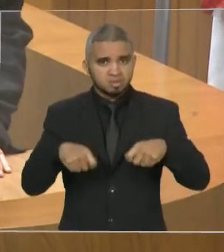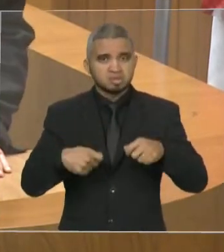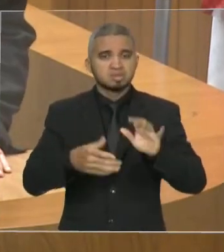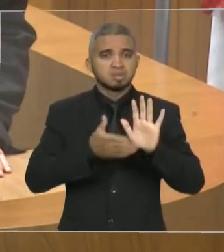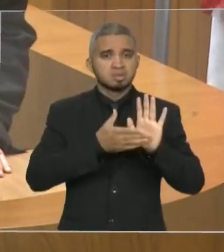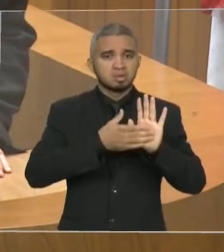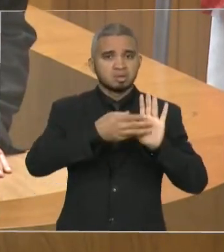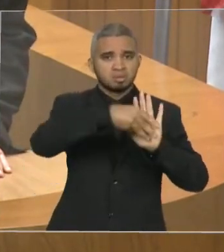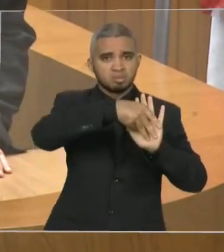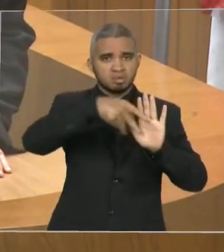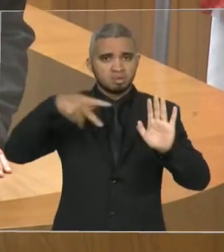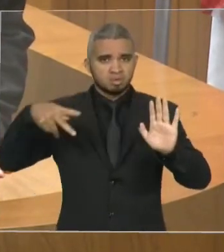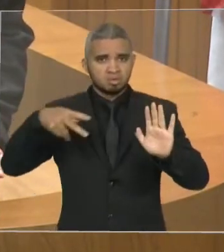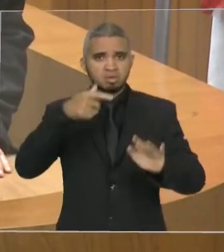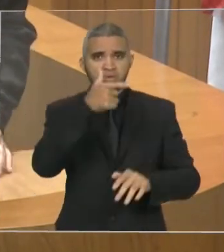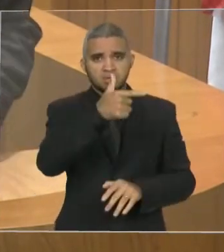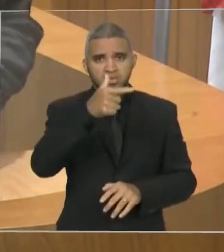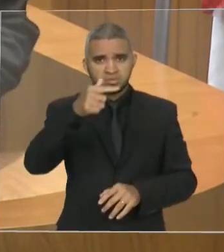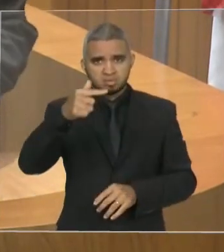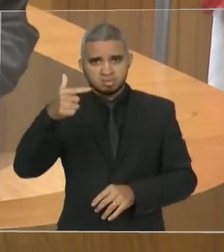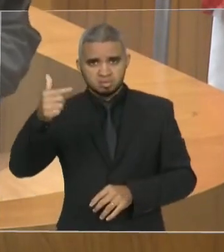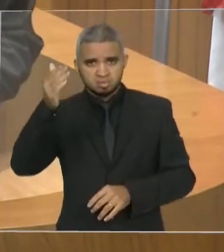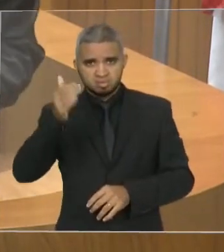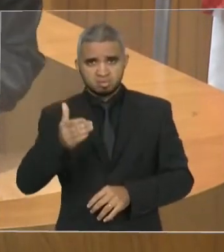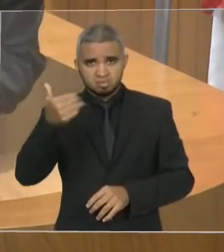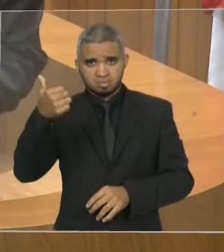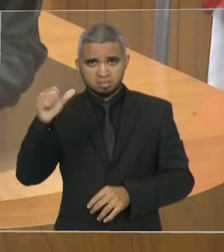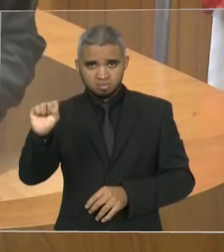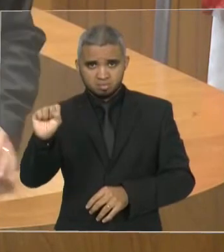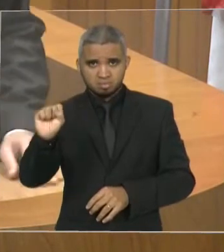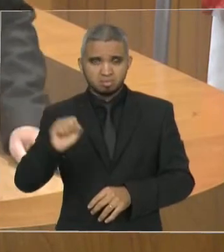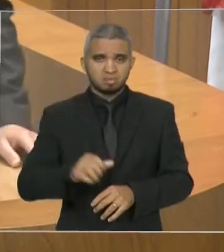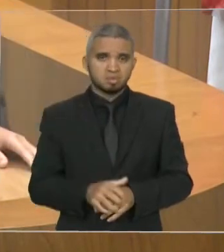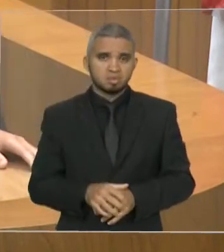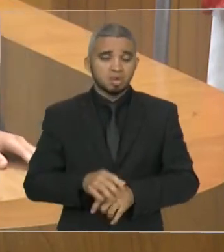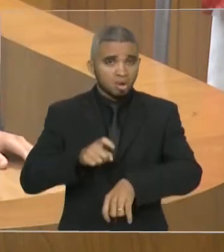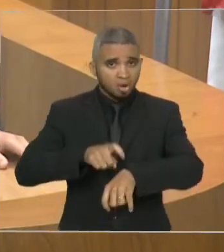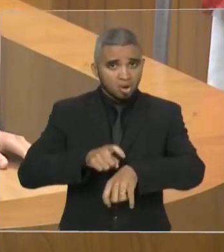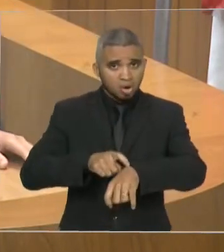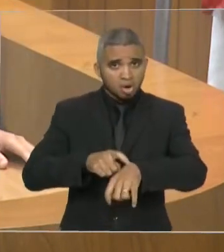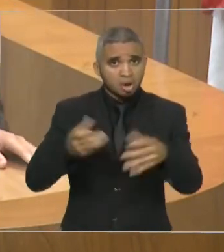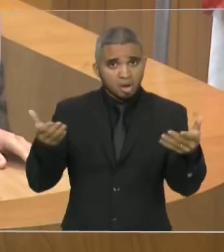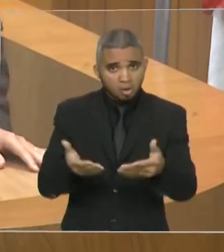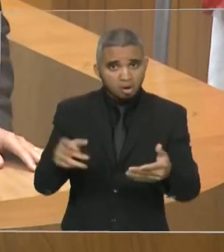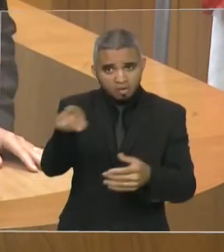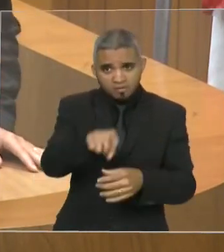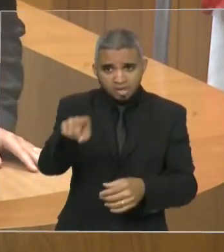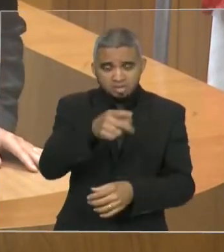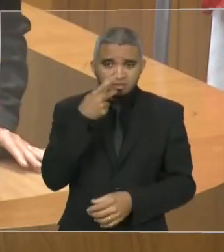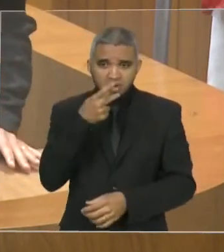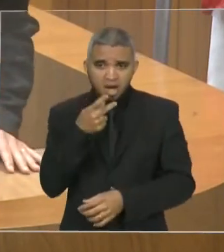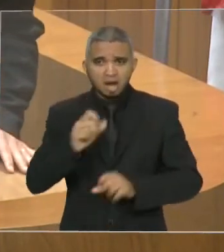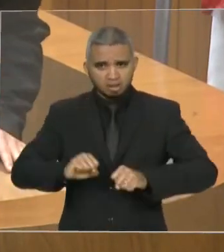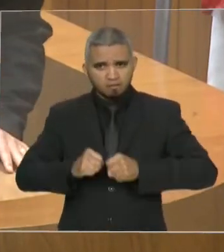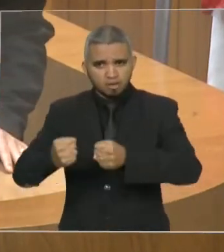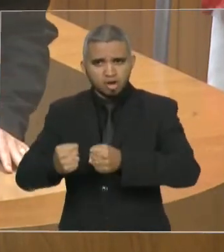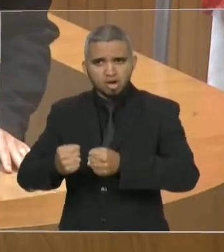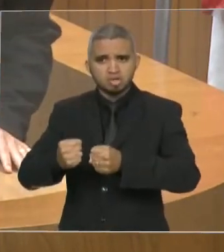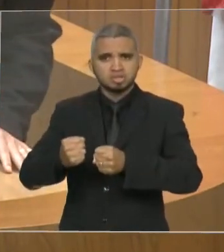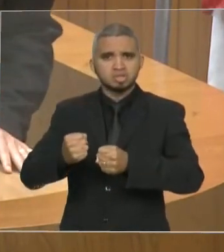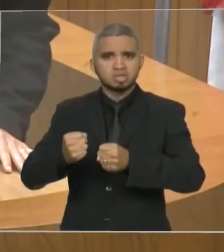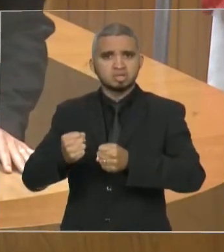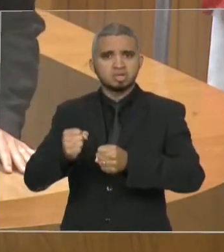provisória 272.2018. Então é a hora daqueles que se dizem defensores da educação do